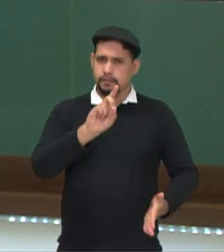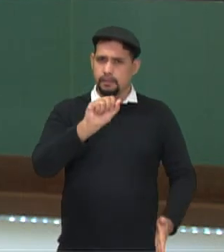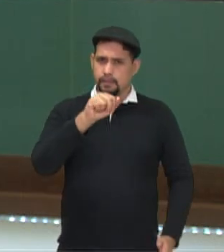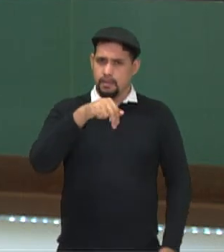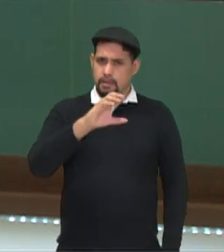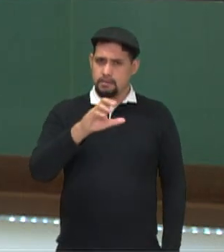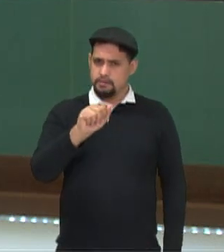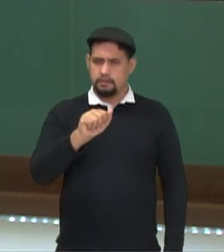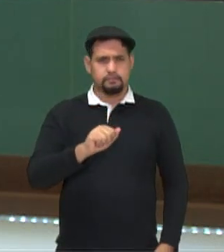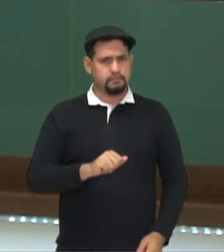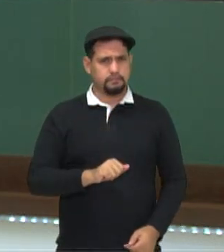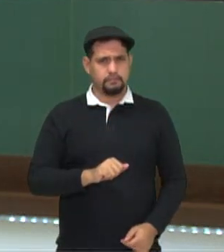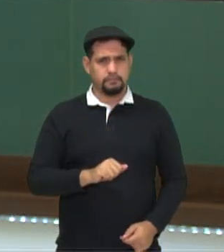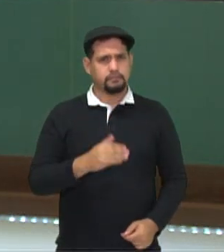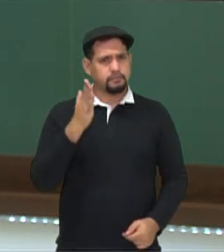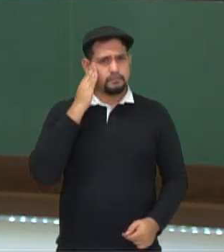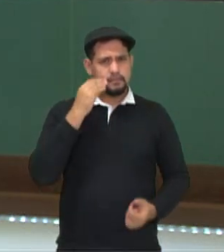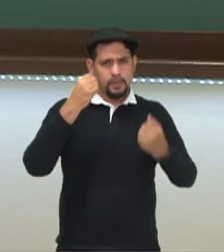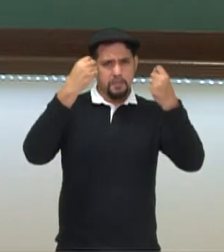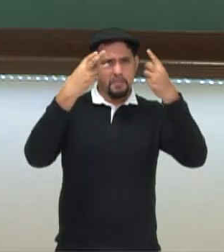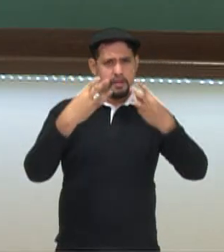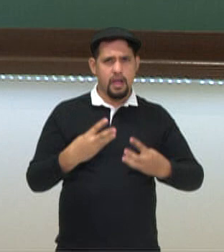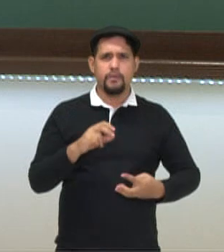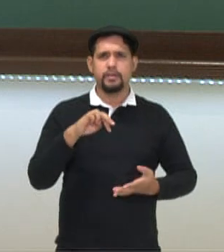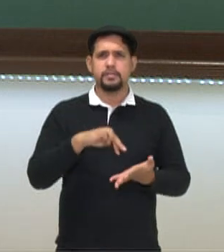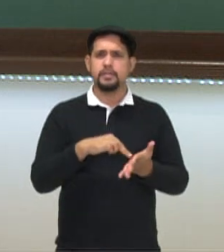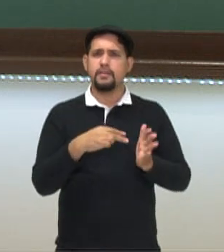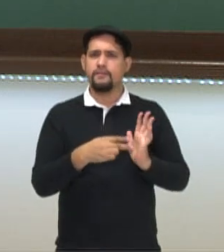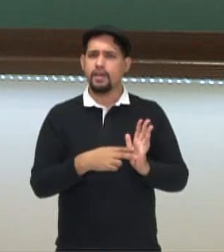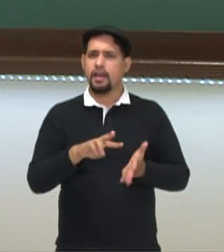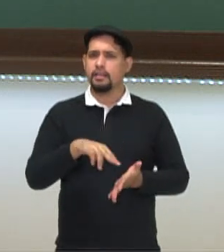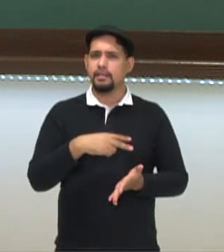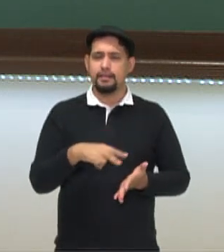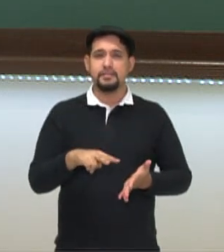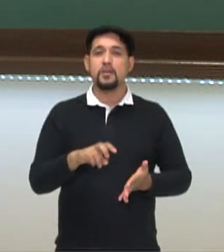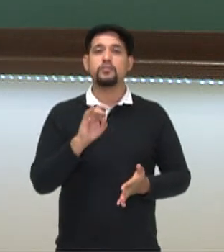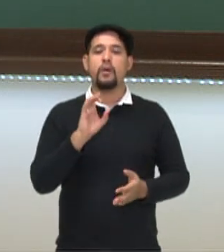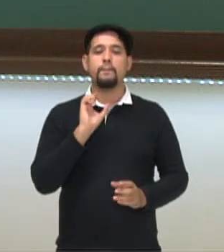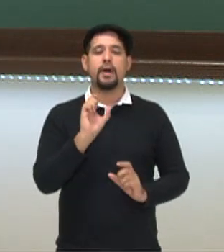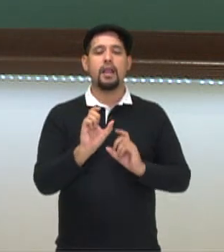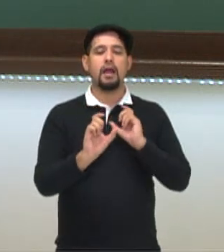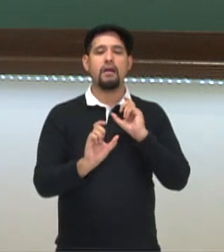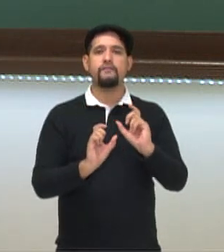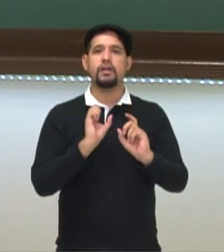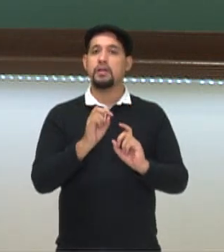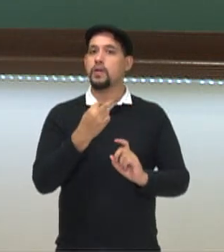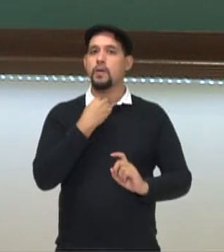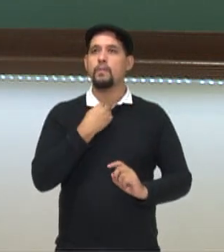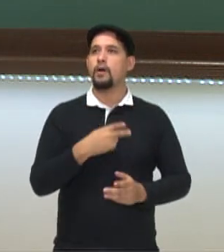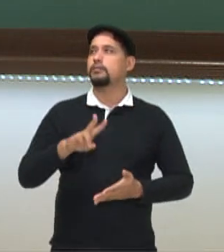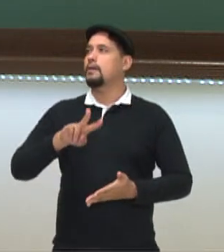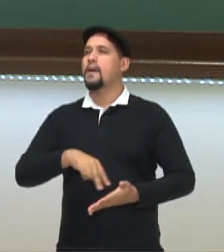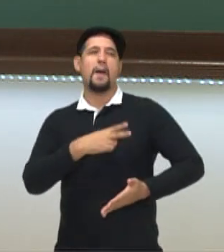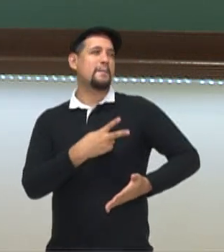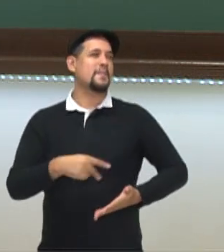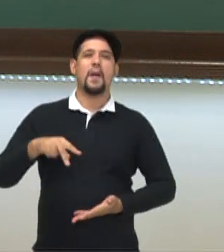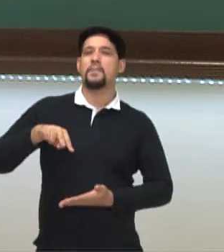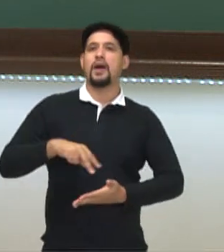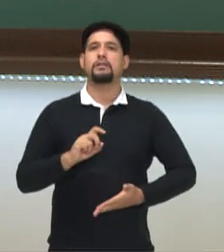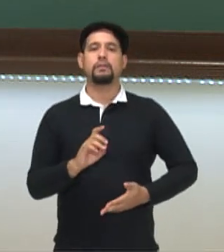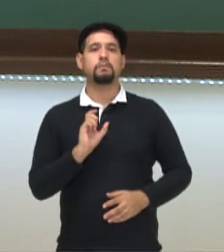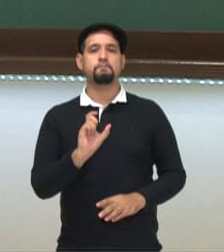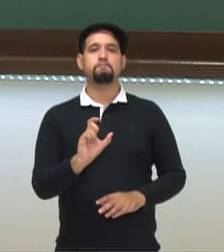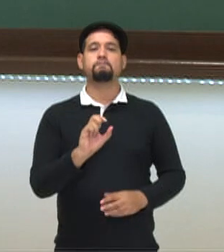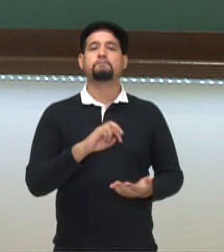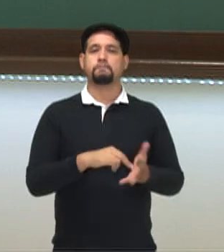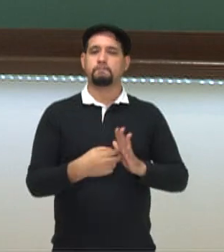usando assim palavras, sem balançar o corpo, né? Só através das palavras, definir o que é dança,